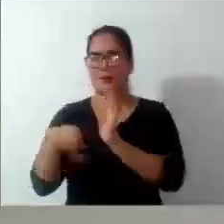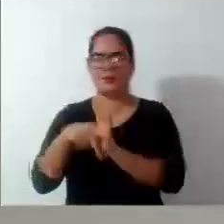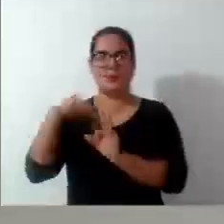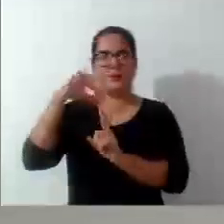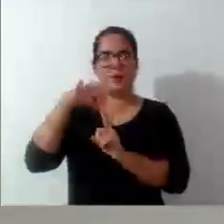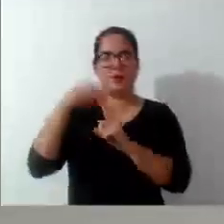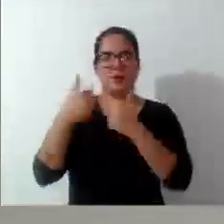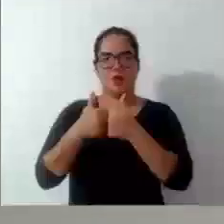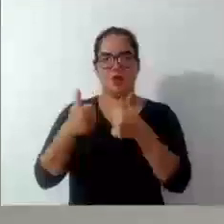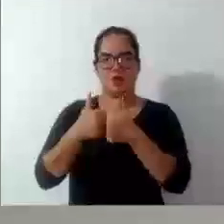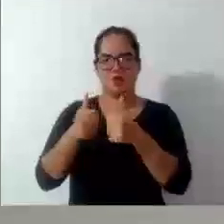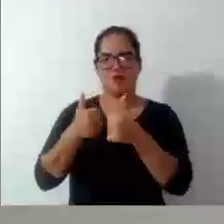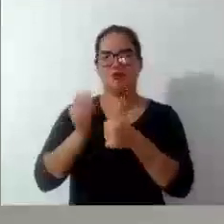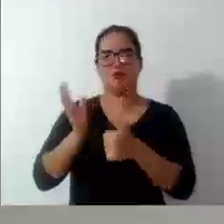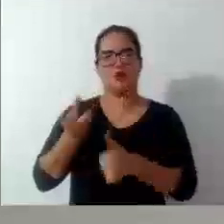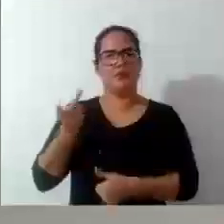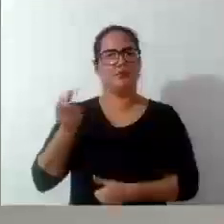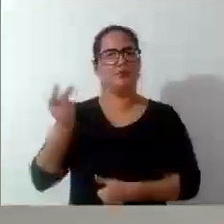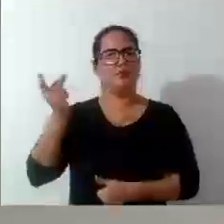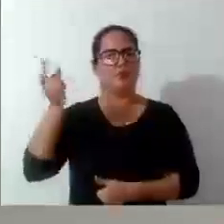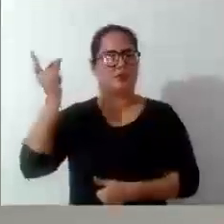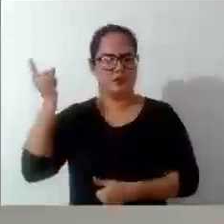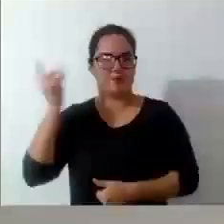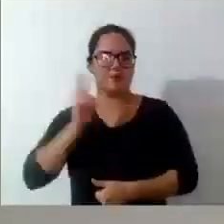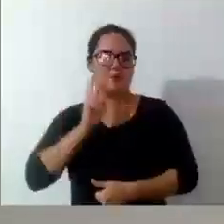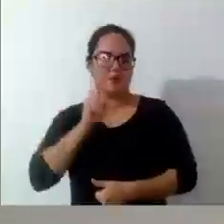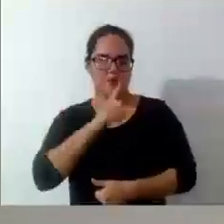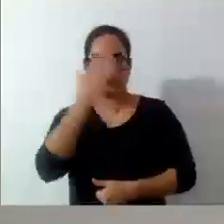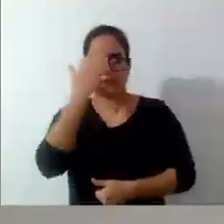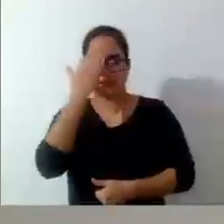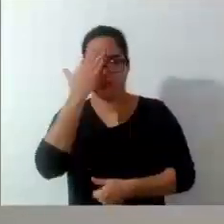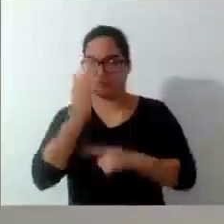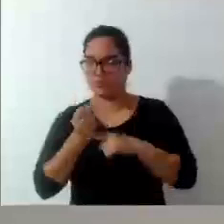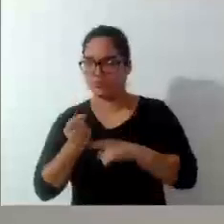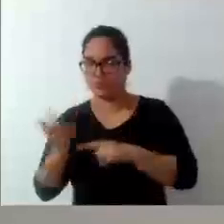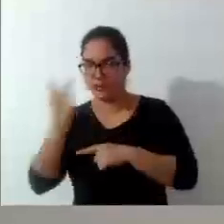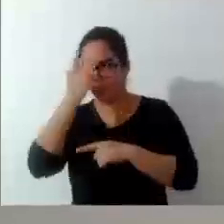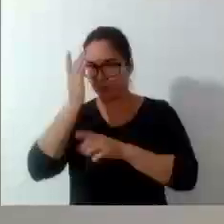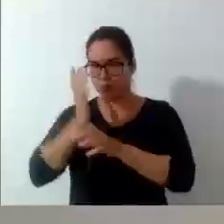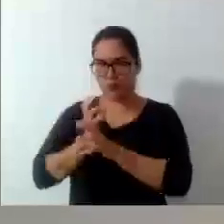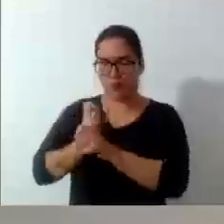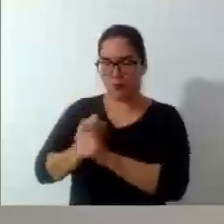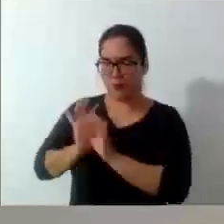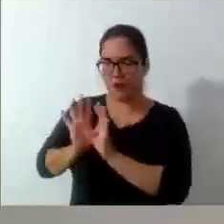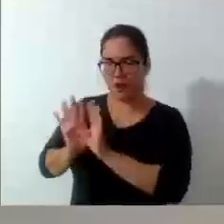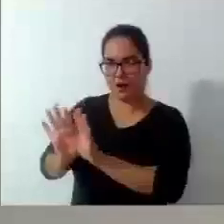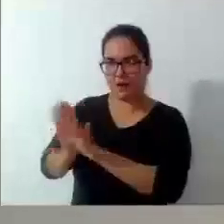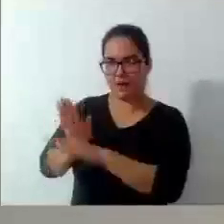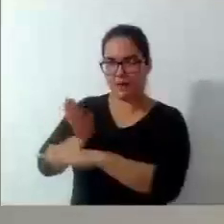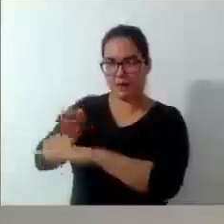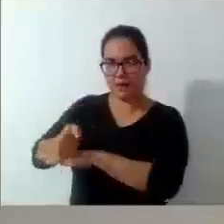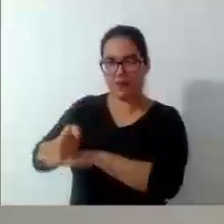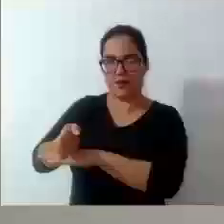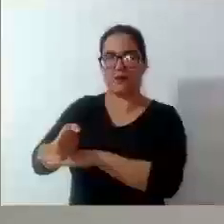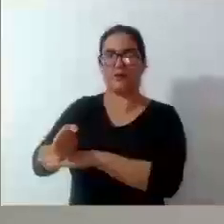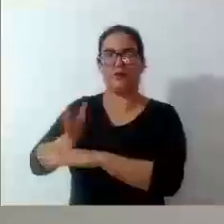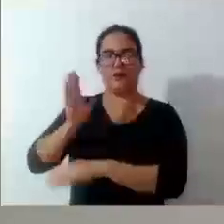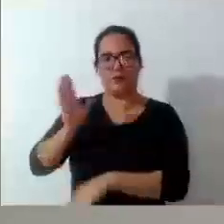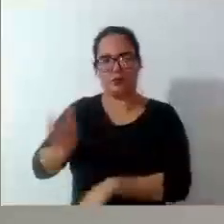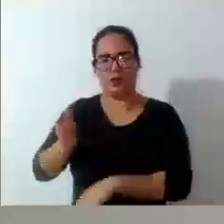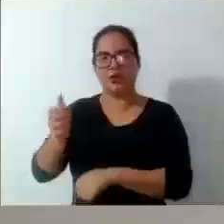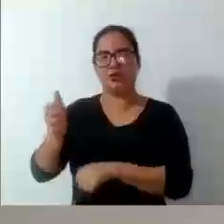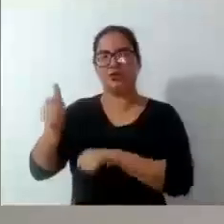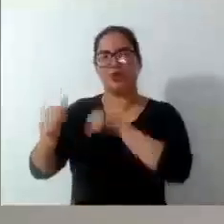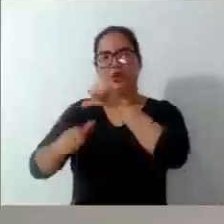suporta há muito tempo, não é, Verador Luan? O número de pessoas que ali utilizam. Então, fazer a troca, já que está sendo trocado